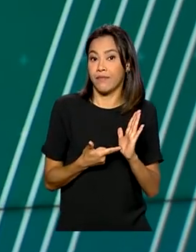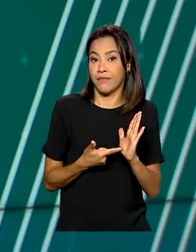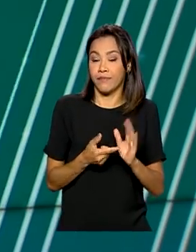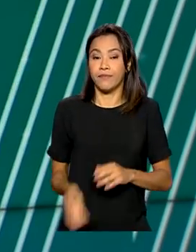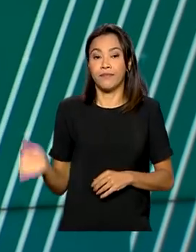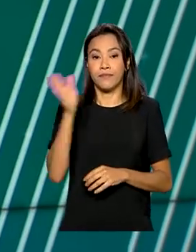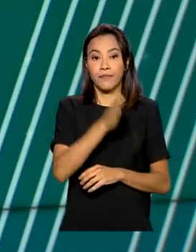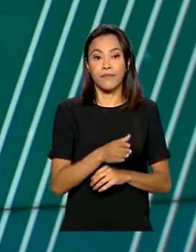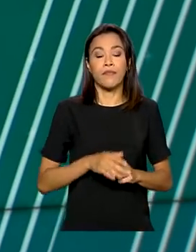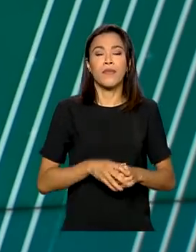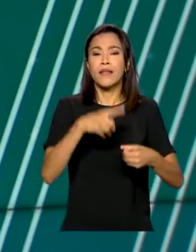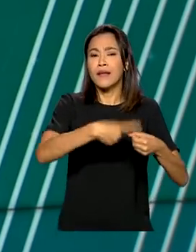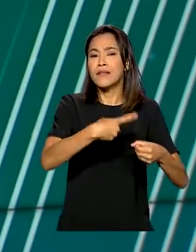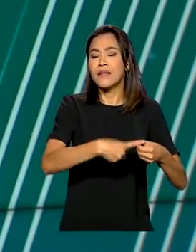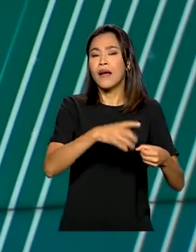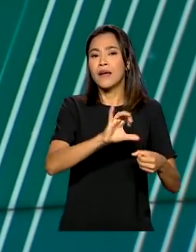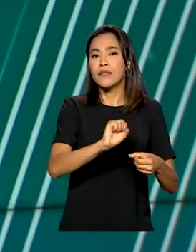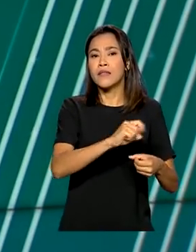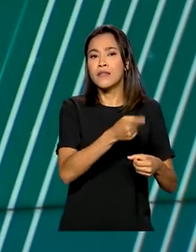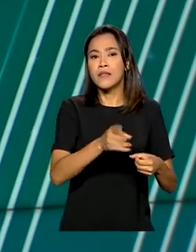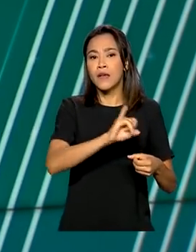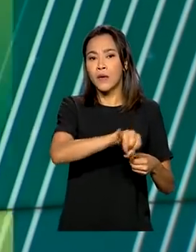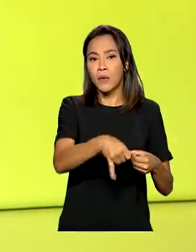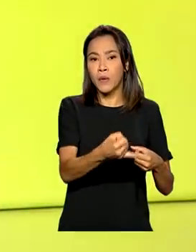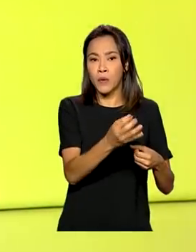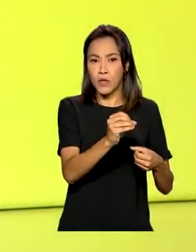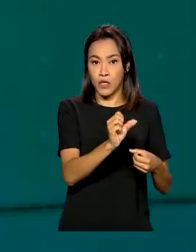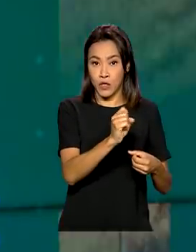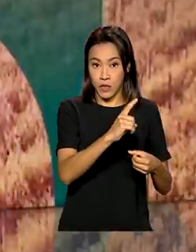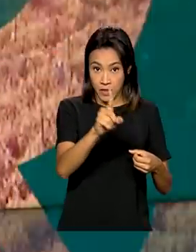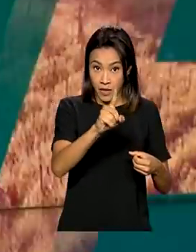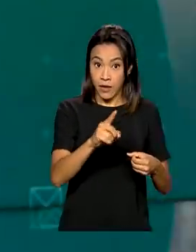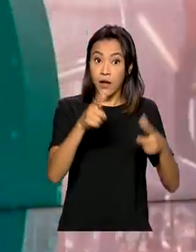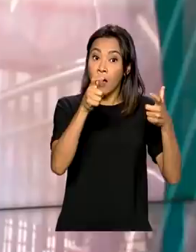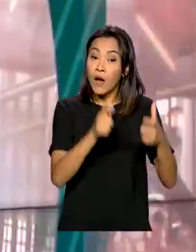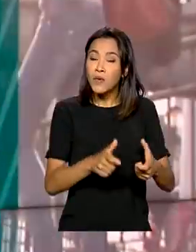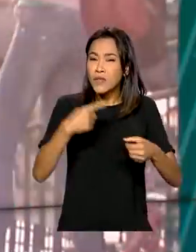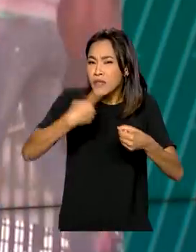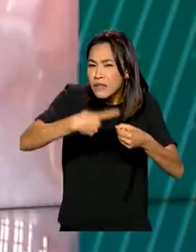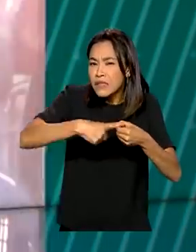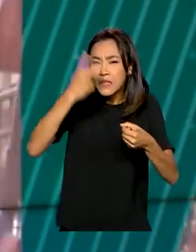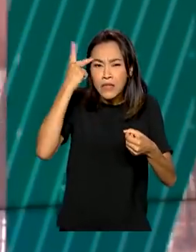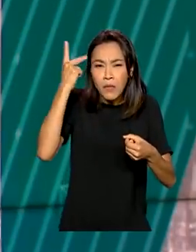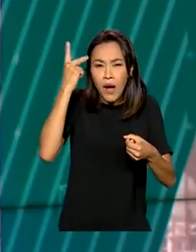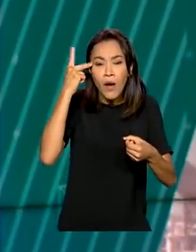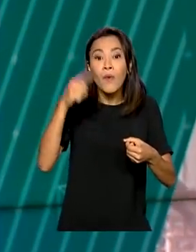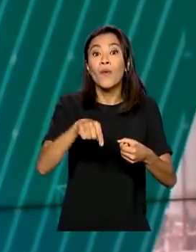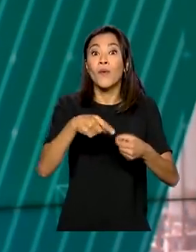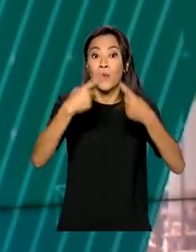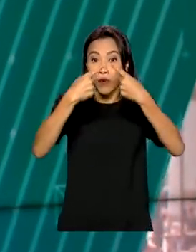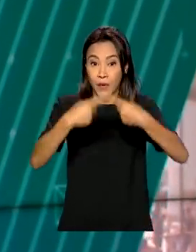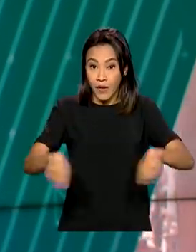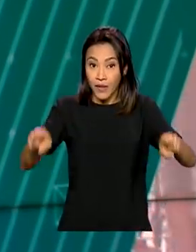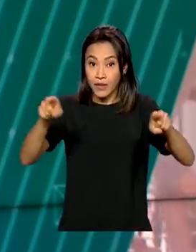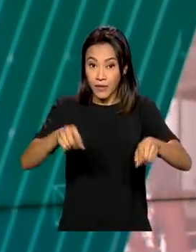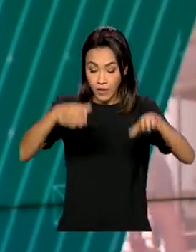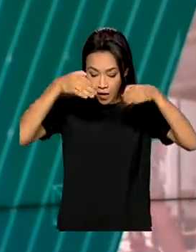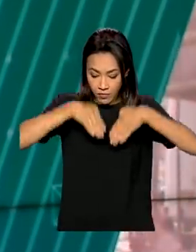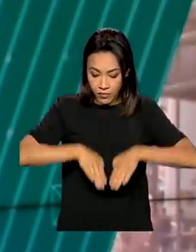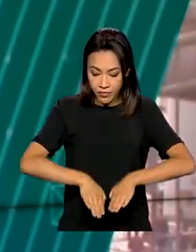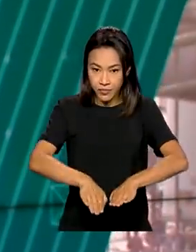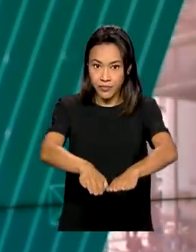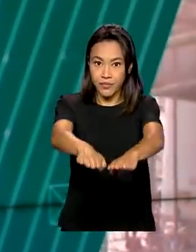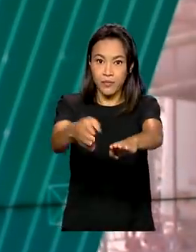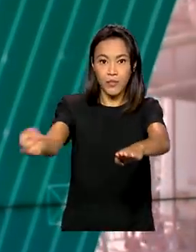Em São José dos Campos, no interior paulista, uma cerimônia marcou o início da nova concessão das rodovias Presidente Dutra e Rio